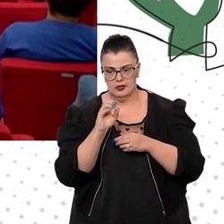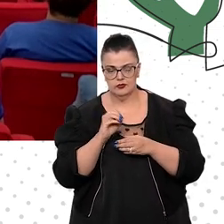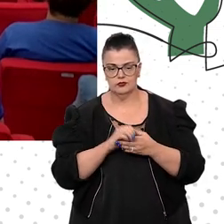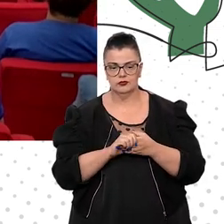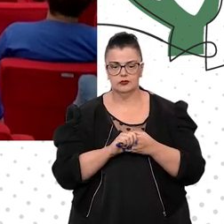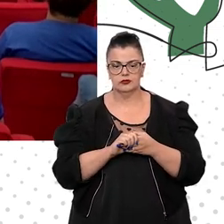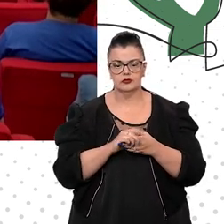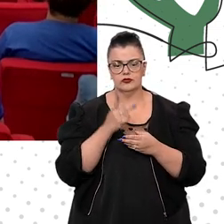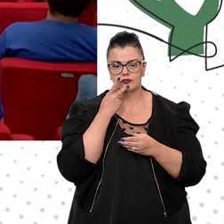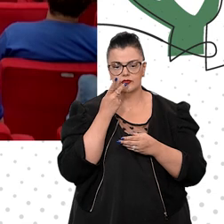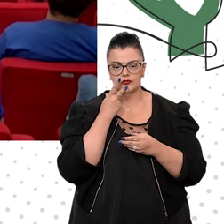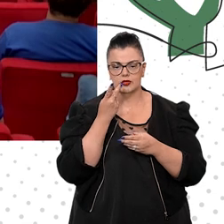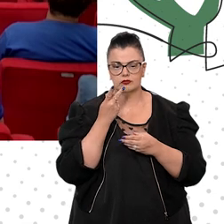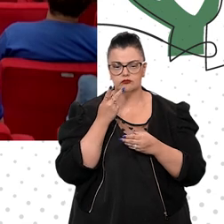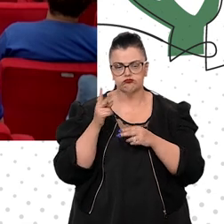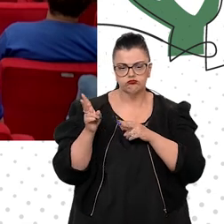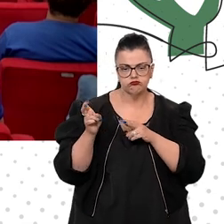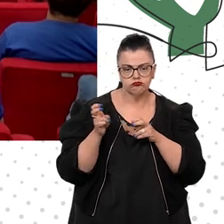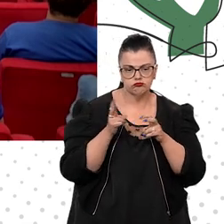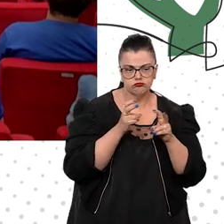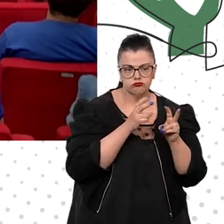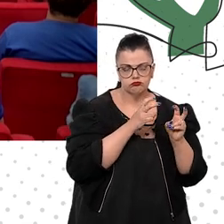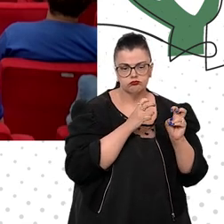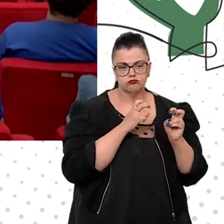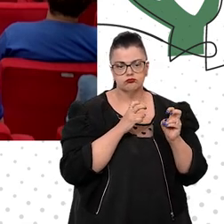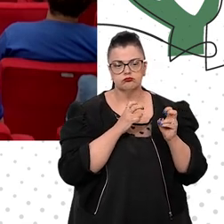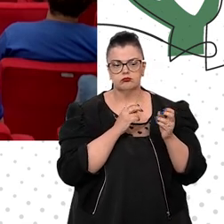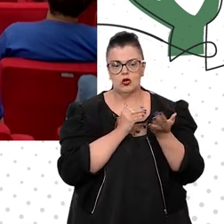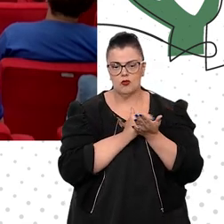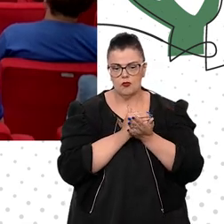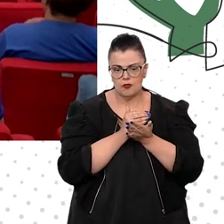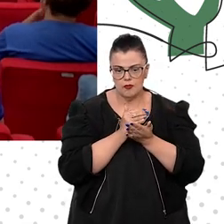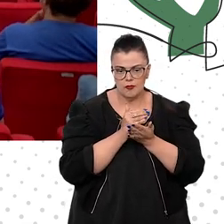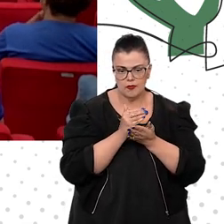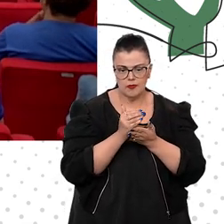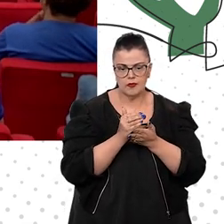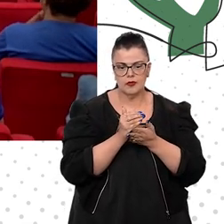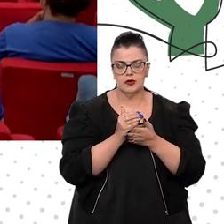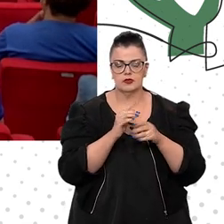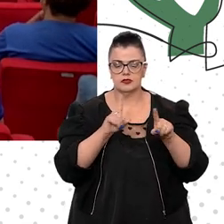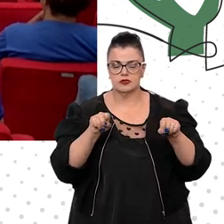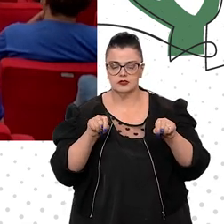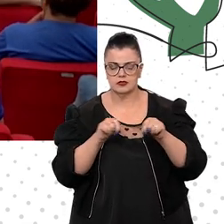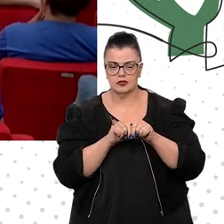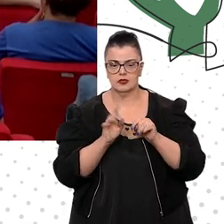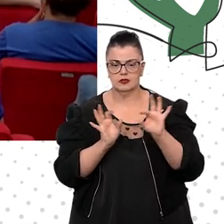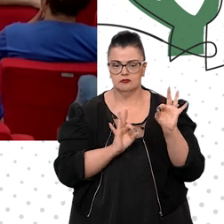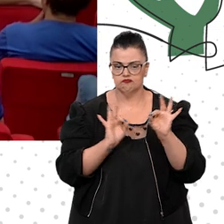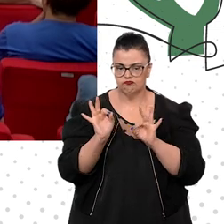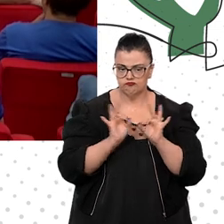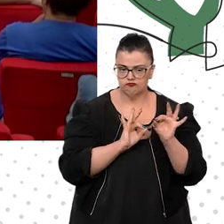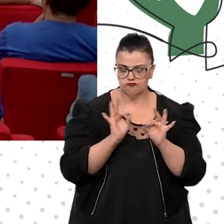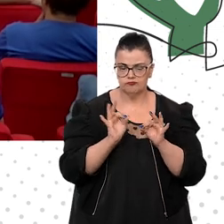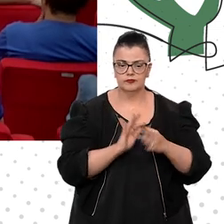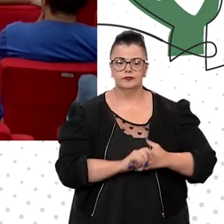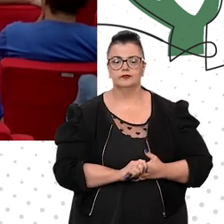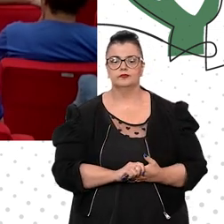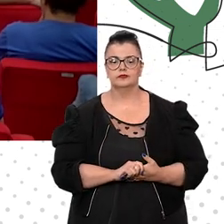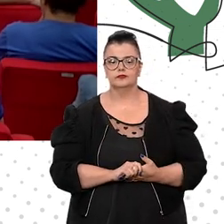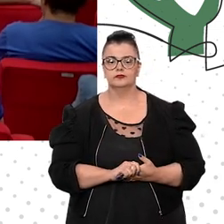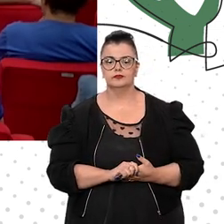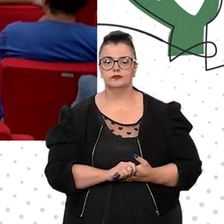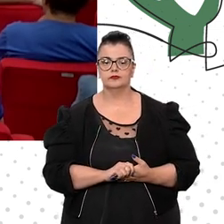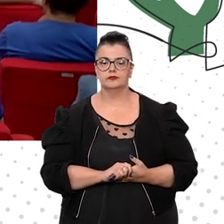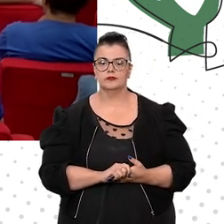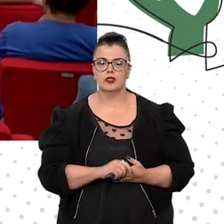nós pudéssemos explorar, quem sabe começar por uma dessas salas, ver se em termos